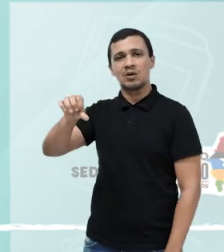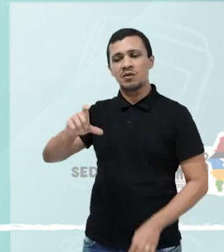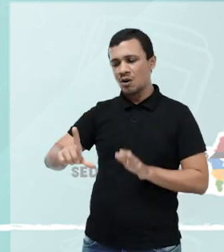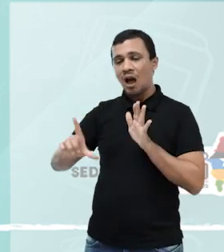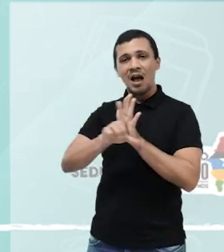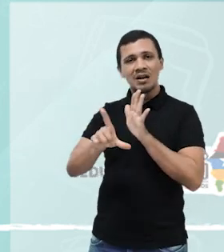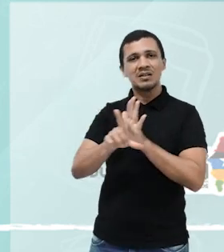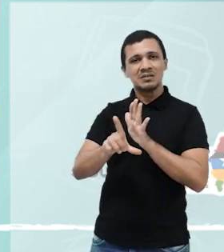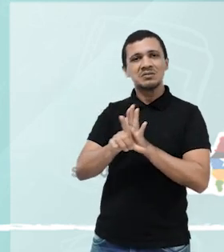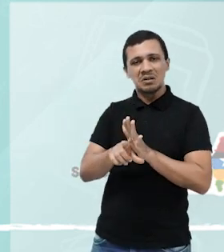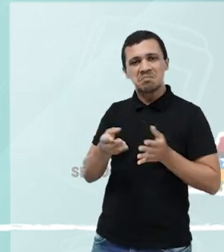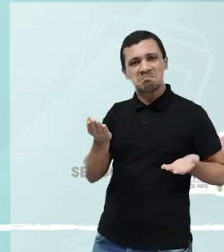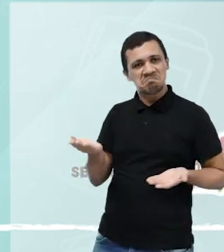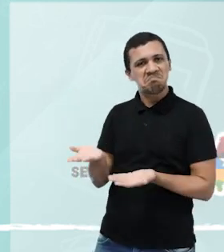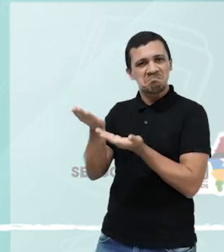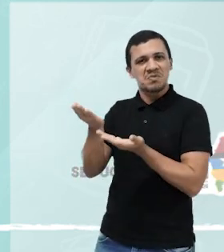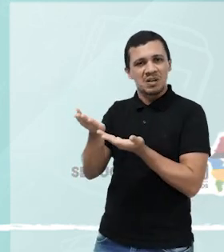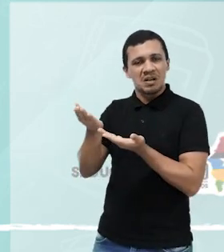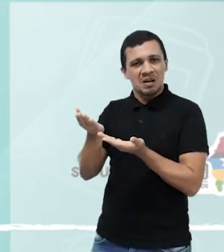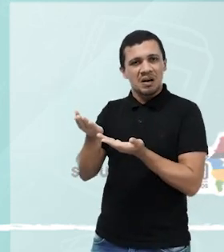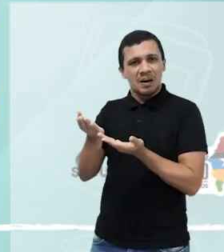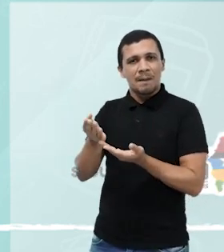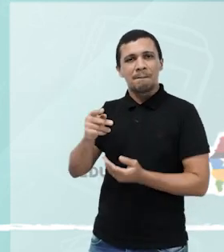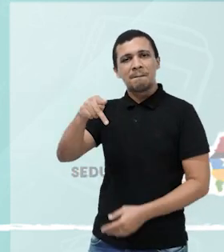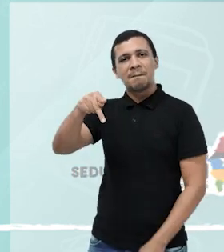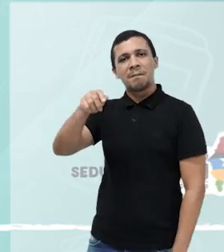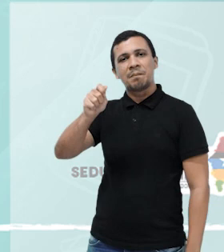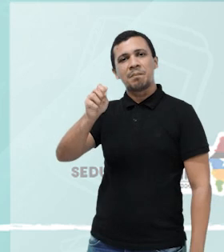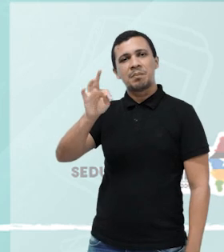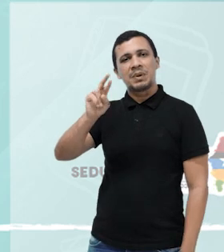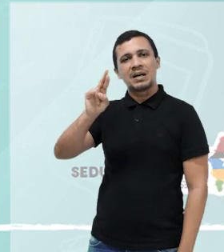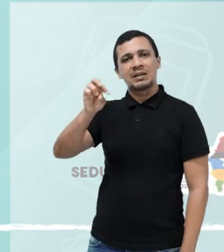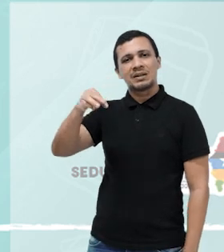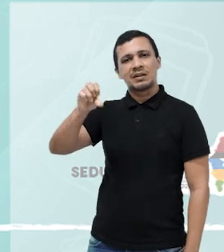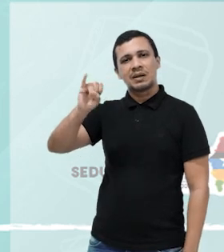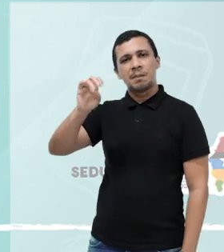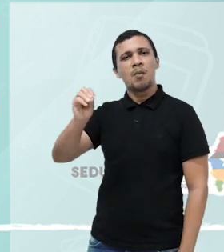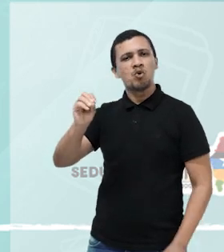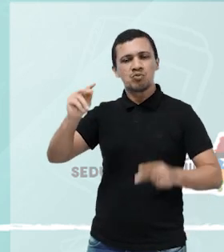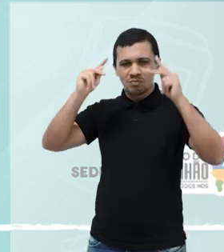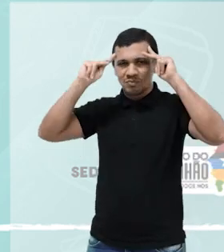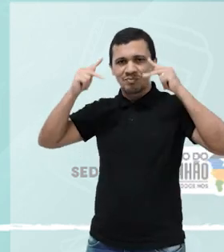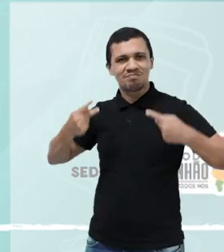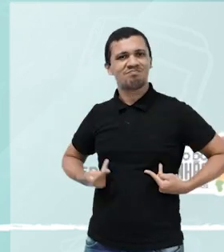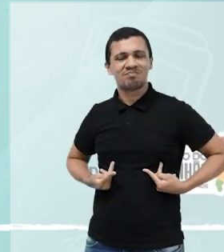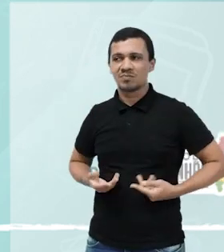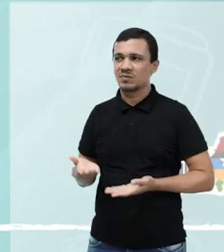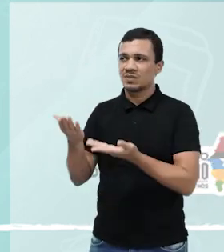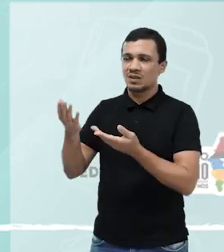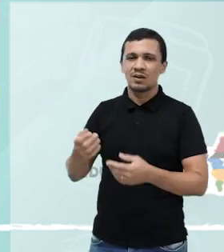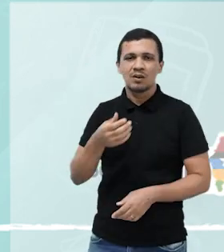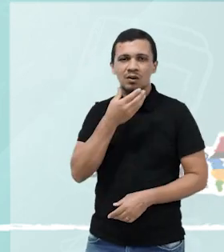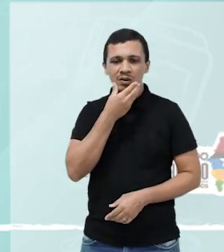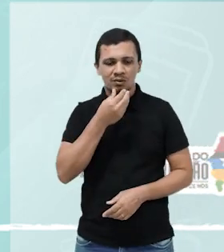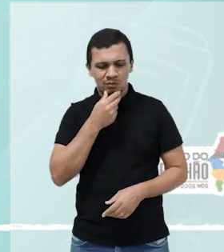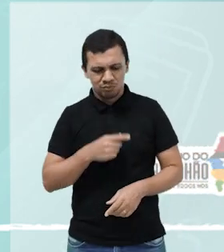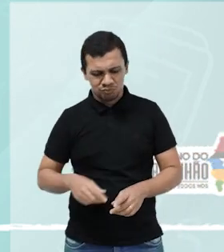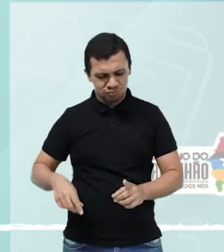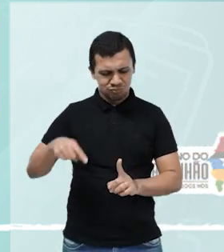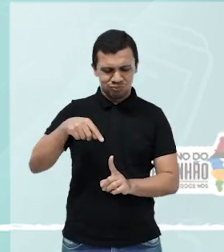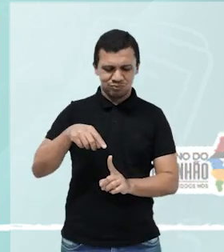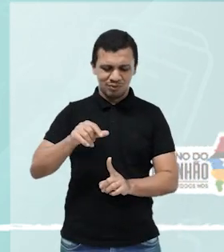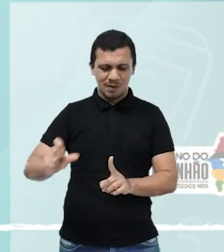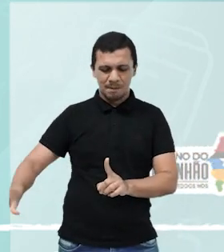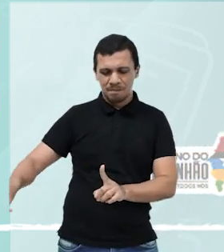anos. E isto aqui é o couro do boi, embaixo fica um dançante, brincante, chamado de miolo do boi, e no couro do boi é